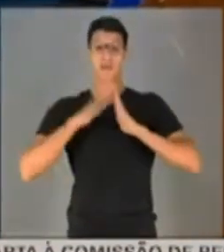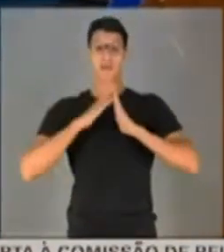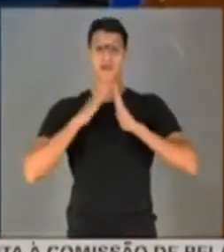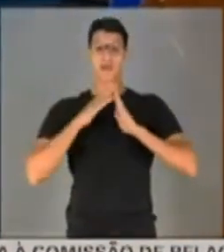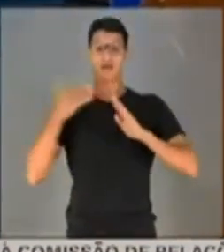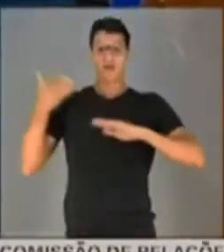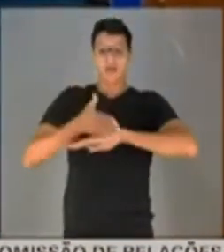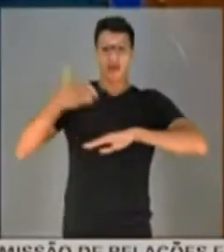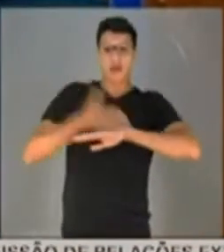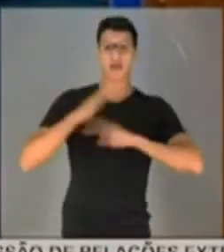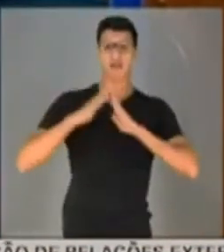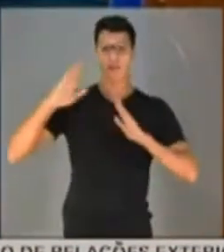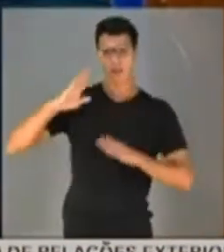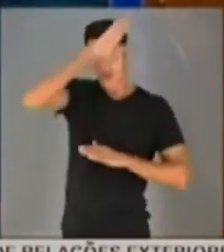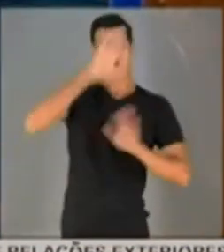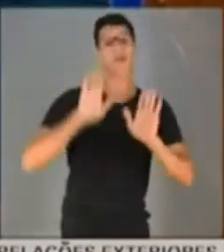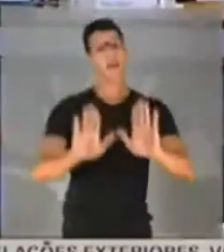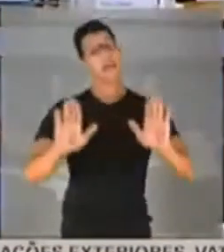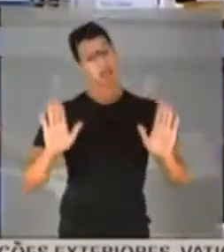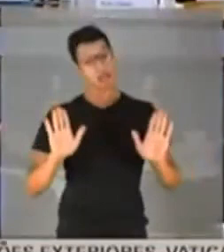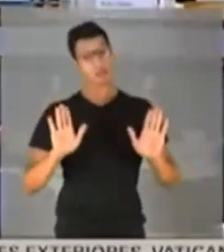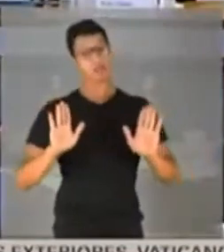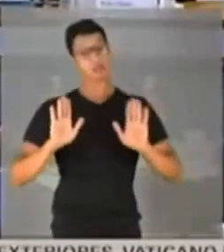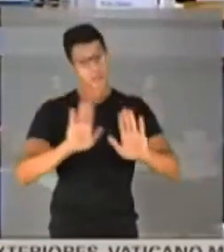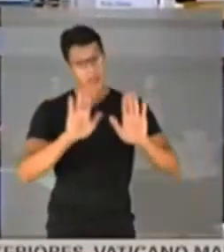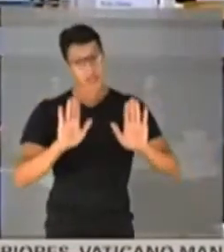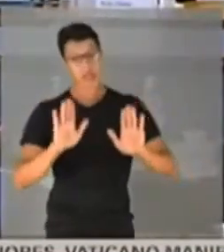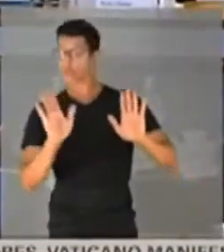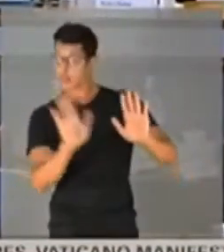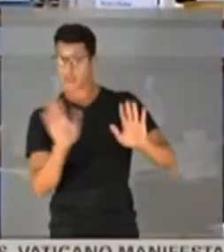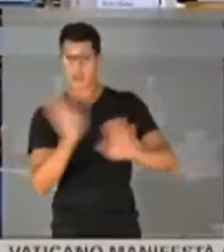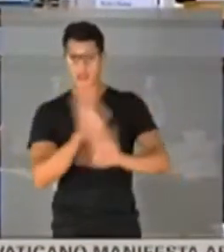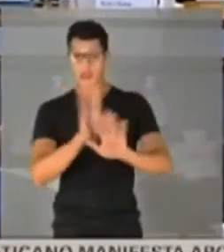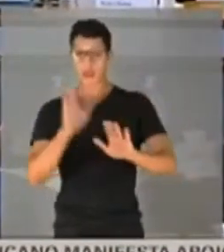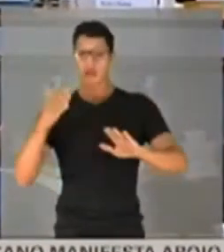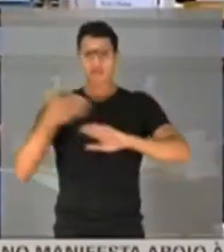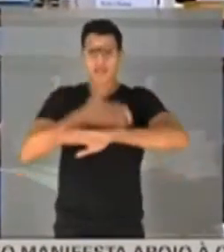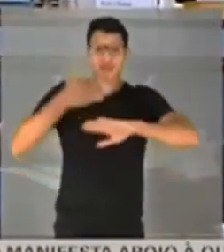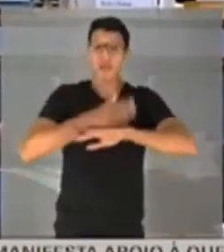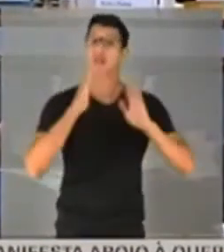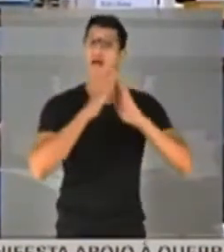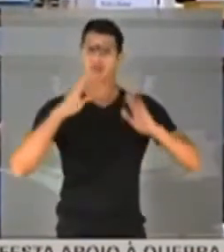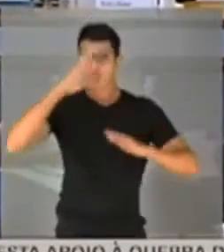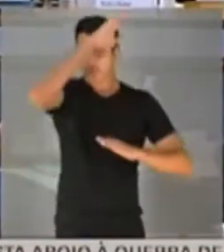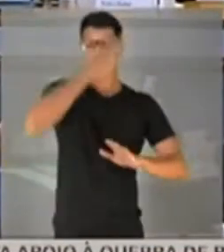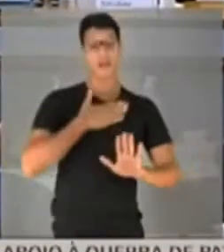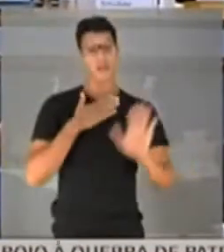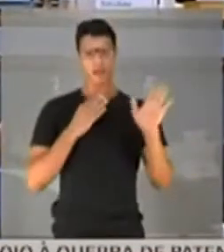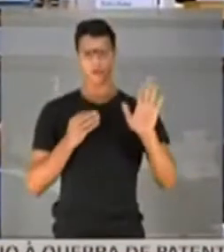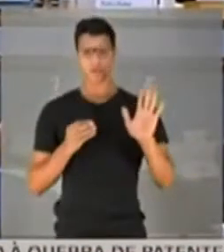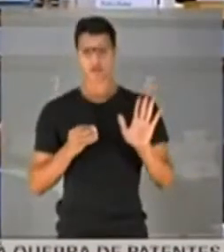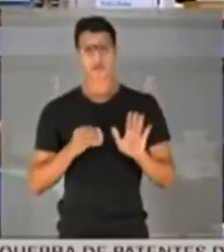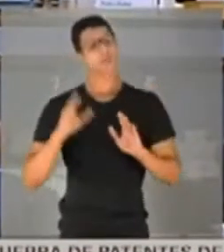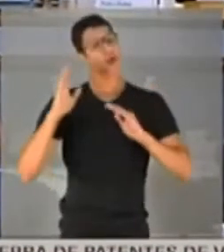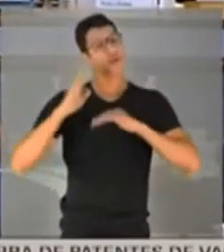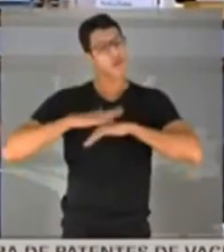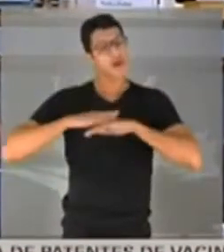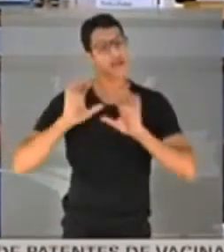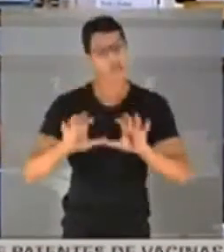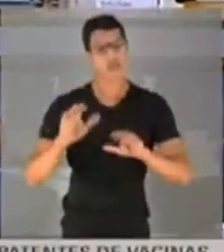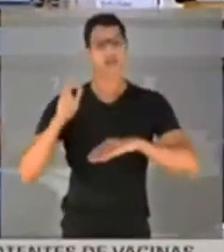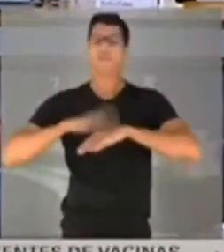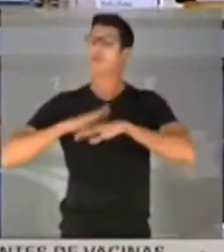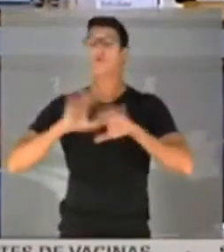frequenta a casa do Bolsonaro. Peraí. Não, não, não, eu não sei a casa do Bolsonaro. Não, não, ele frequenta a casa do Bolsonaro. Ah, não sei. Não, não, não faça isso.